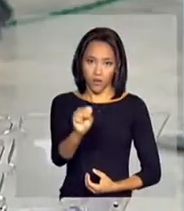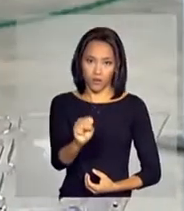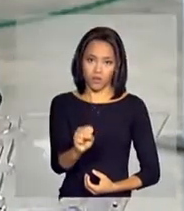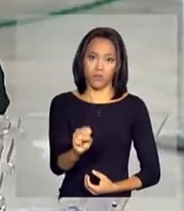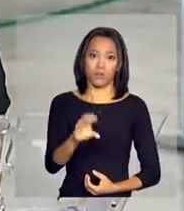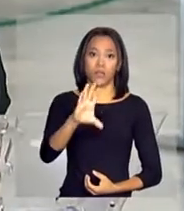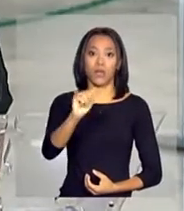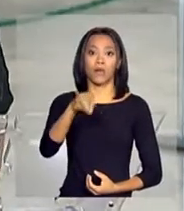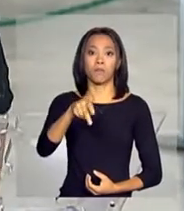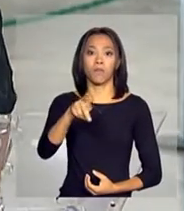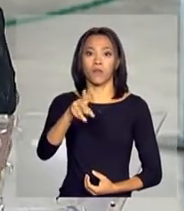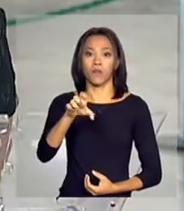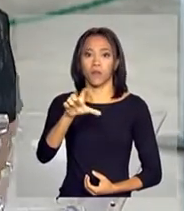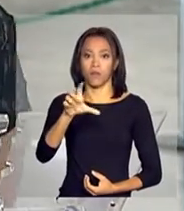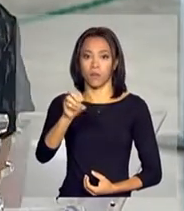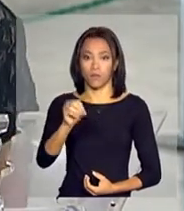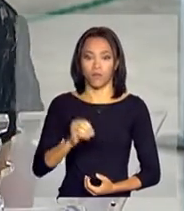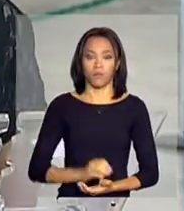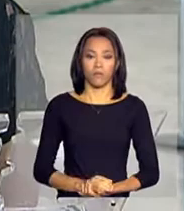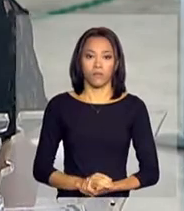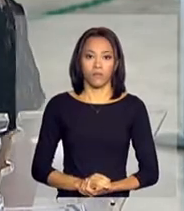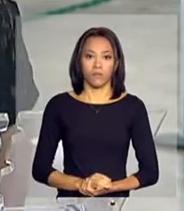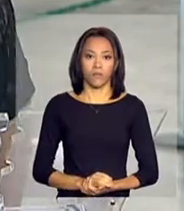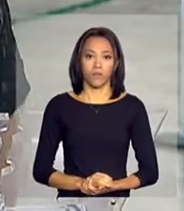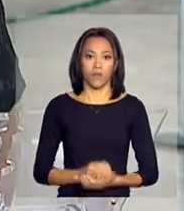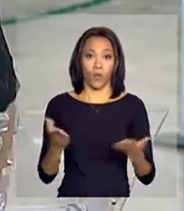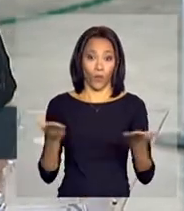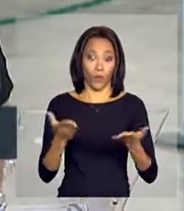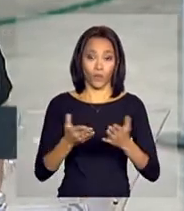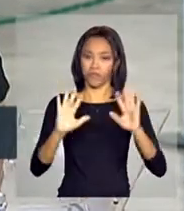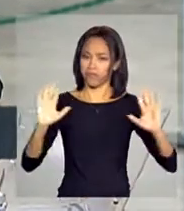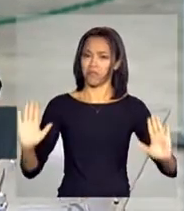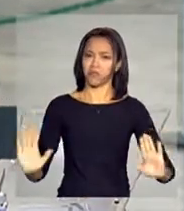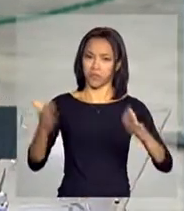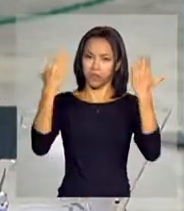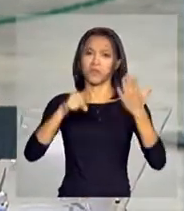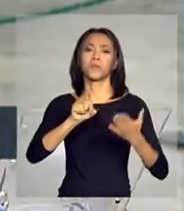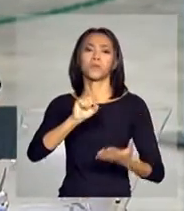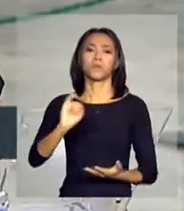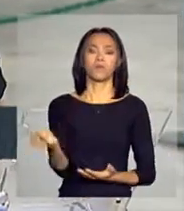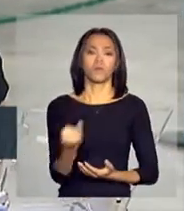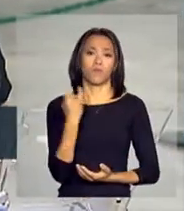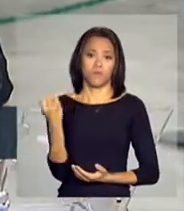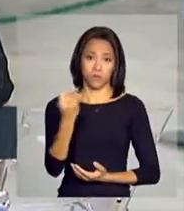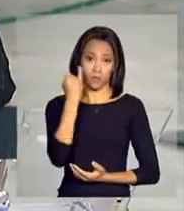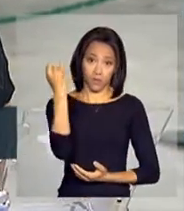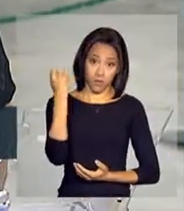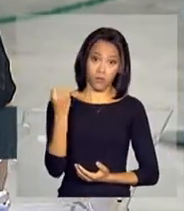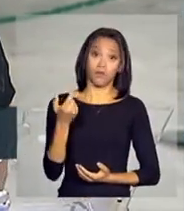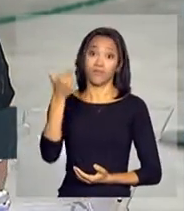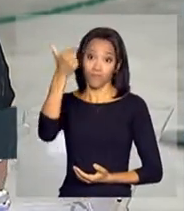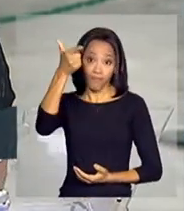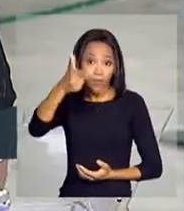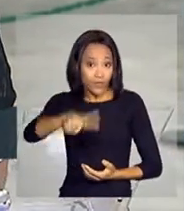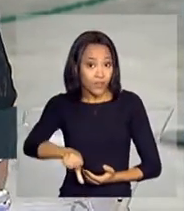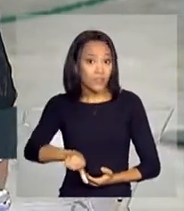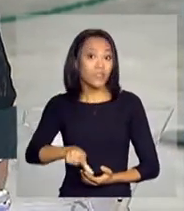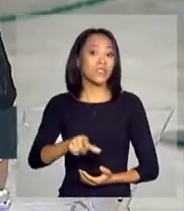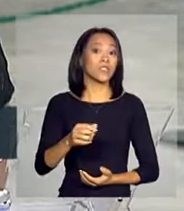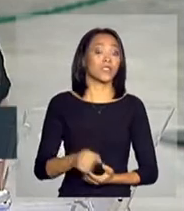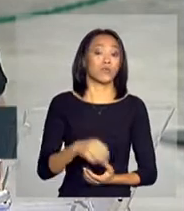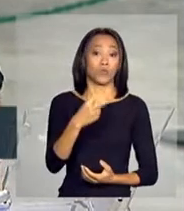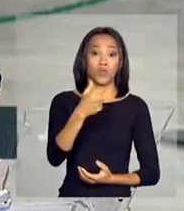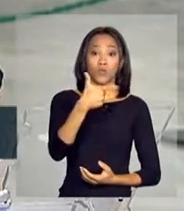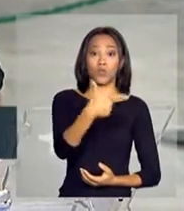Fome, Tereza Campelo. Hoje, fazendo uma comemoração importante, mais uma, que são 2